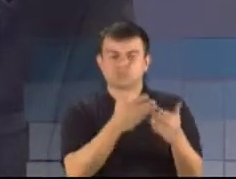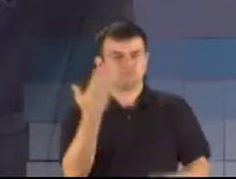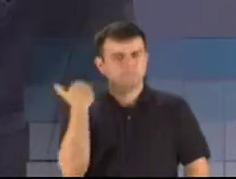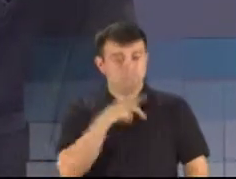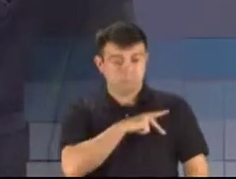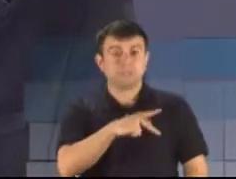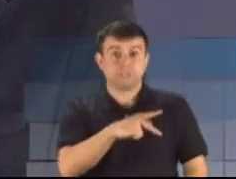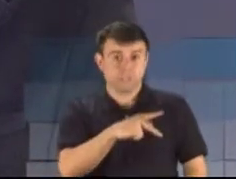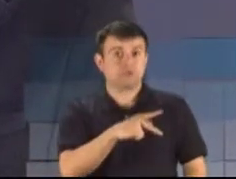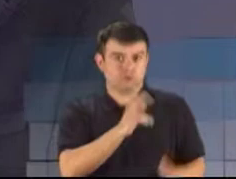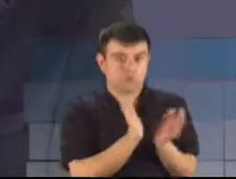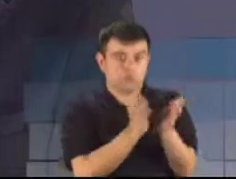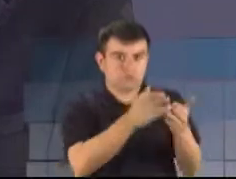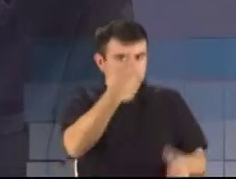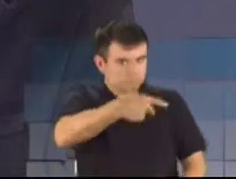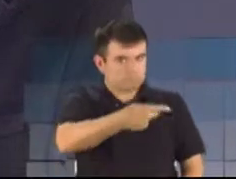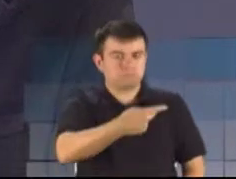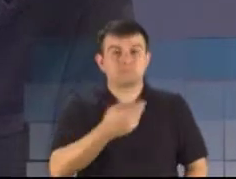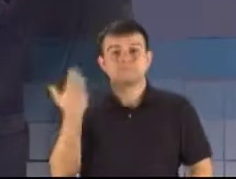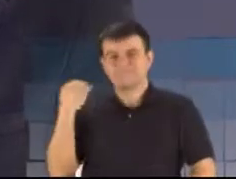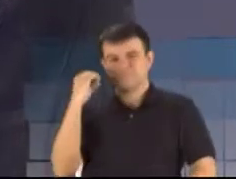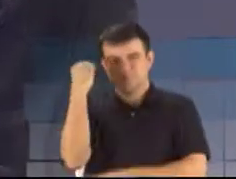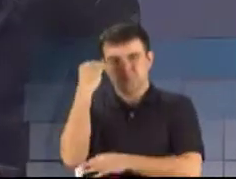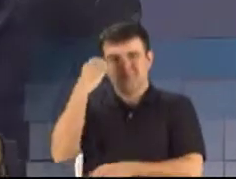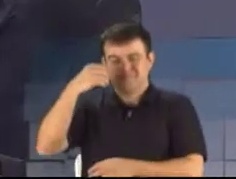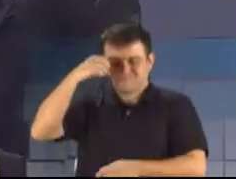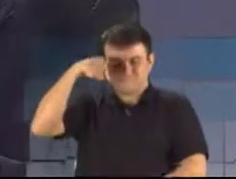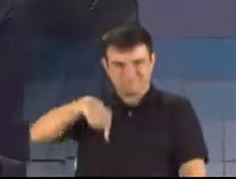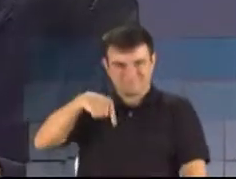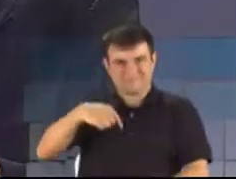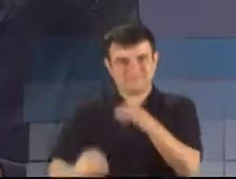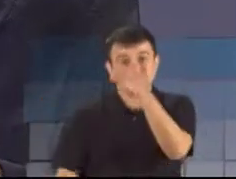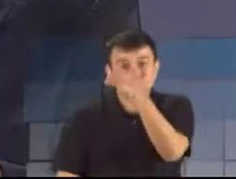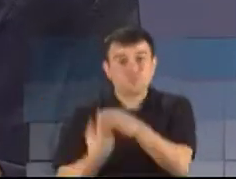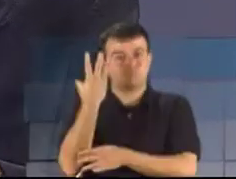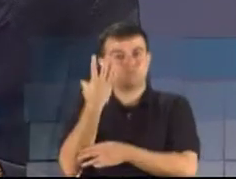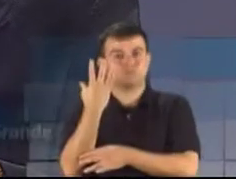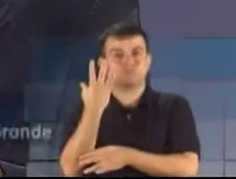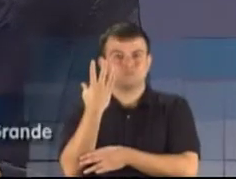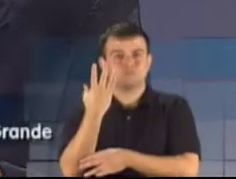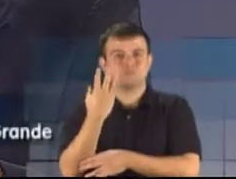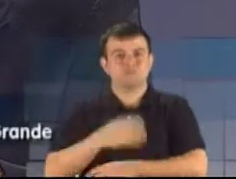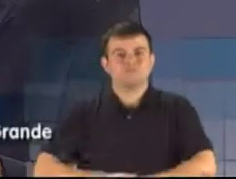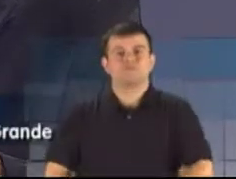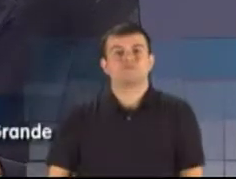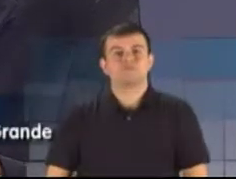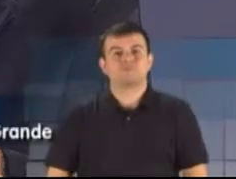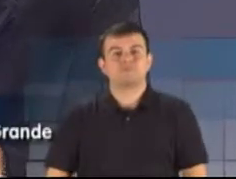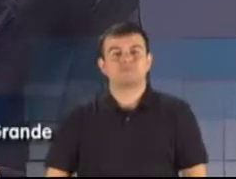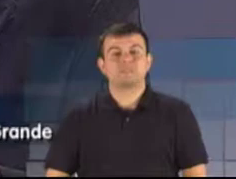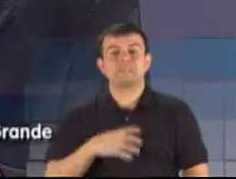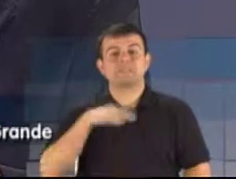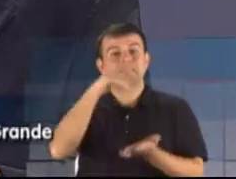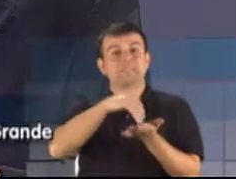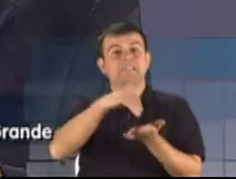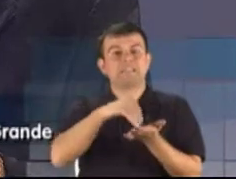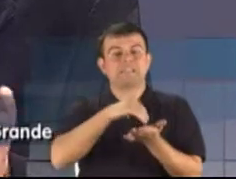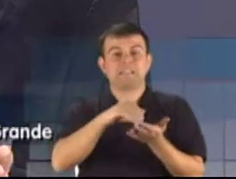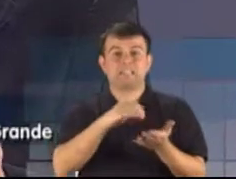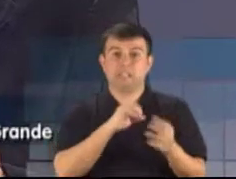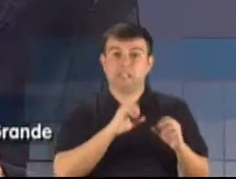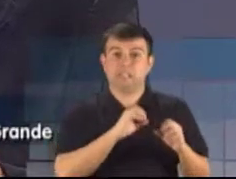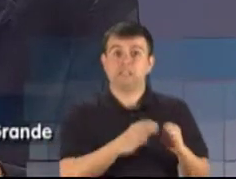na oportunidade que aqui em Porto Alegre foi criado conjuntamente a Secretaria de Segurança